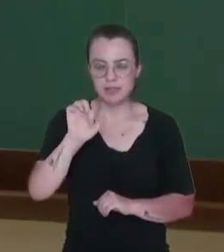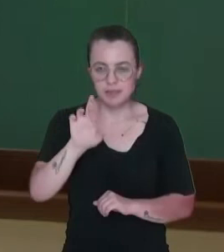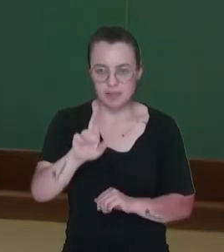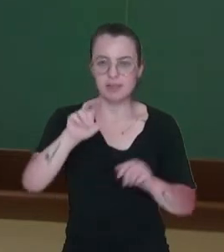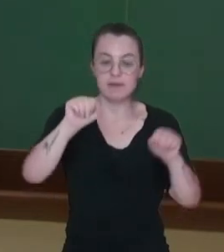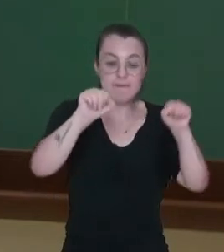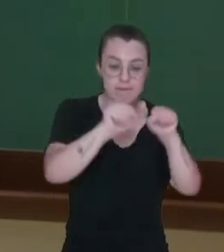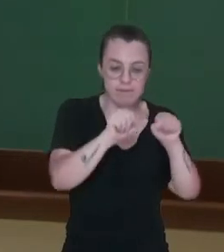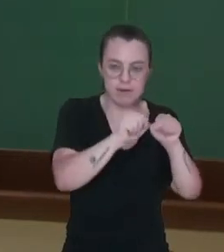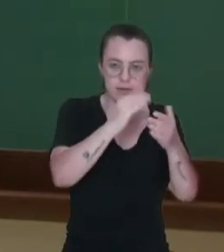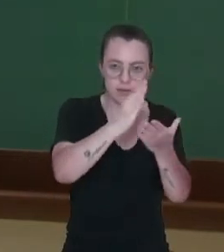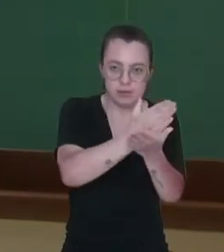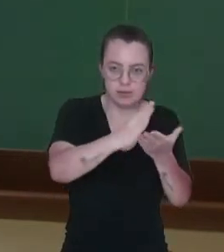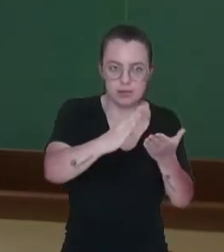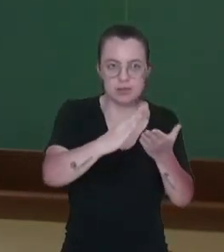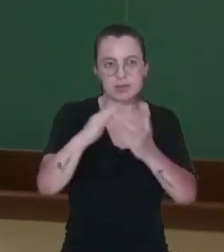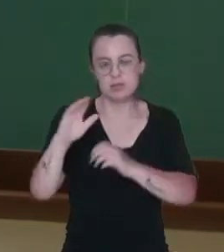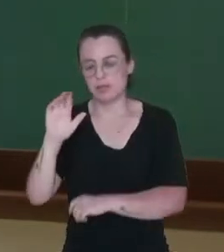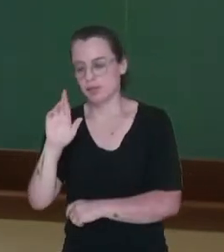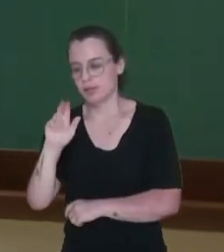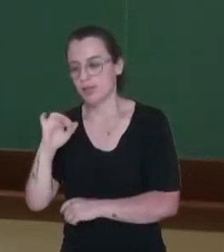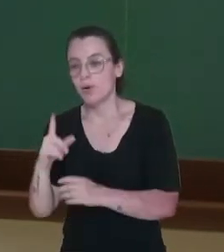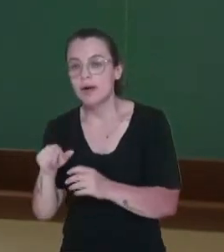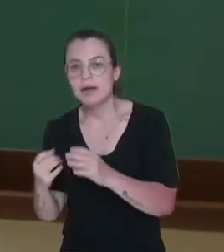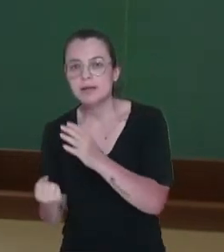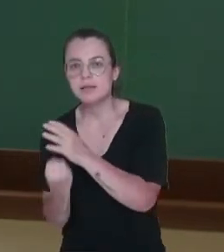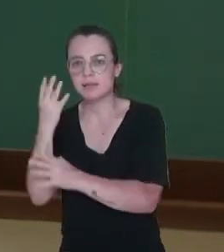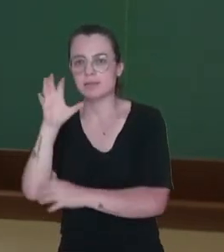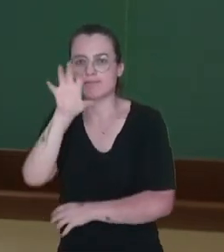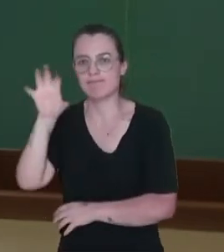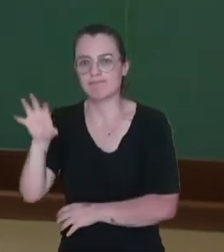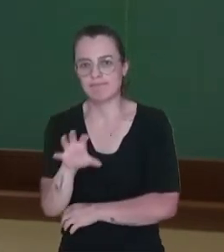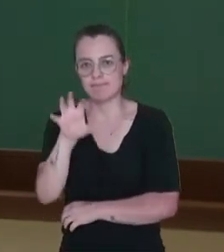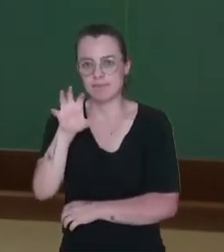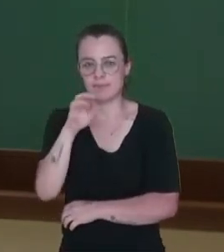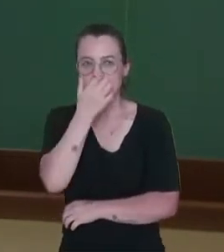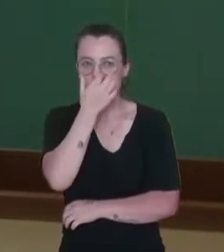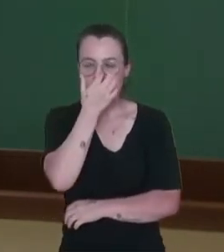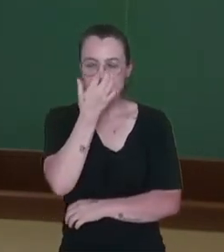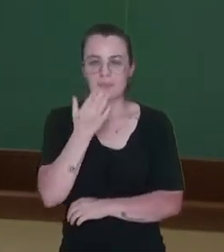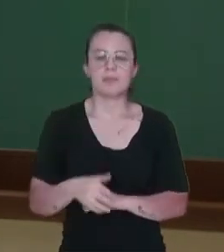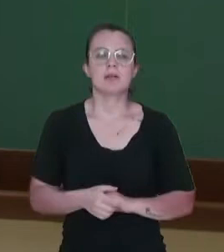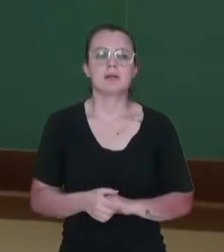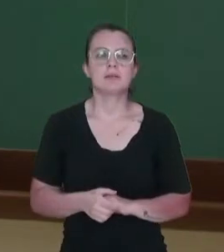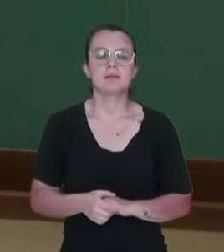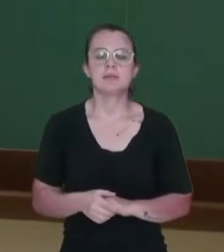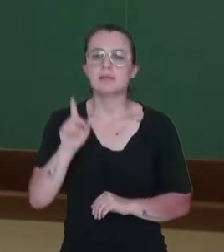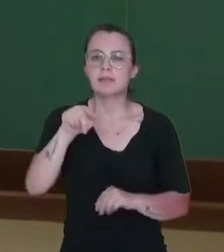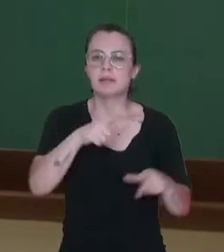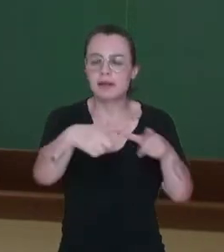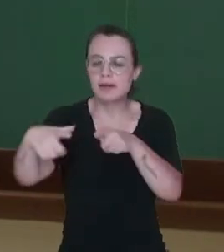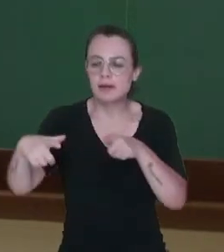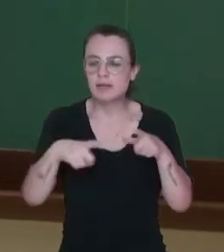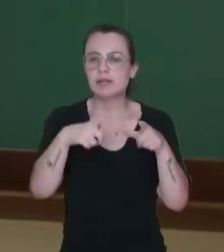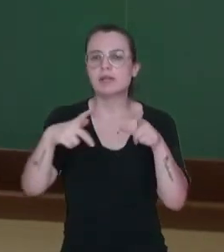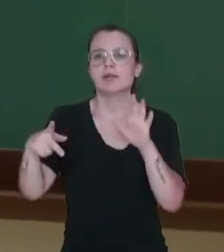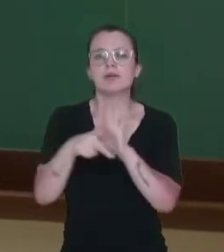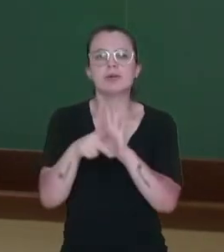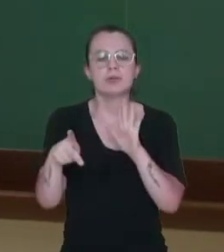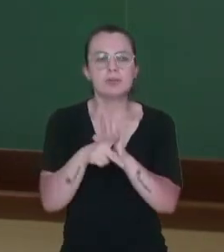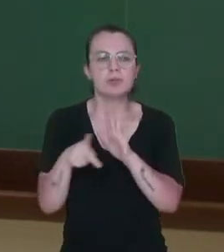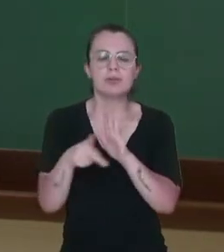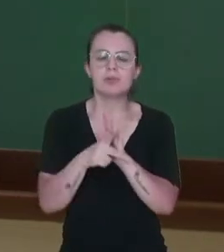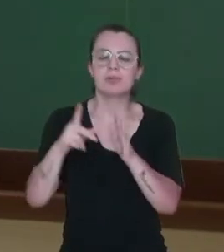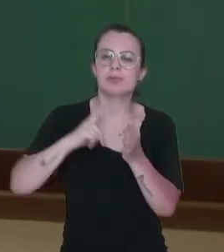da regionalização é a criação de regiões. Que são essas áreas que vão ter critérios ou